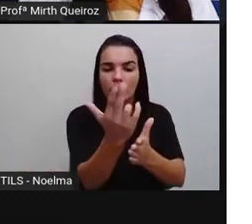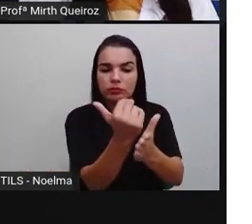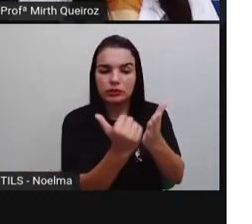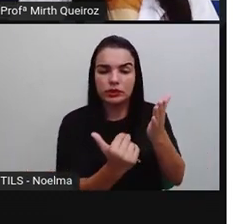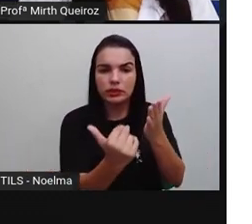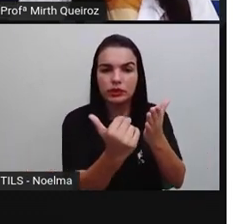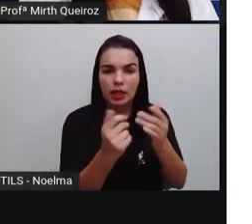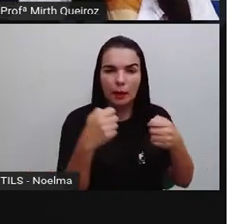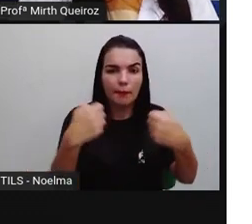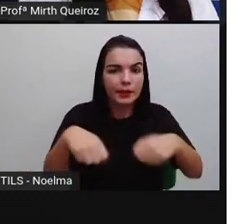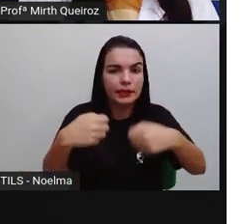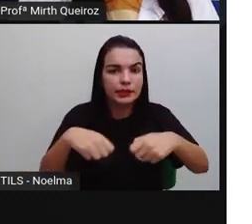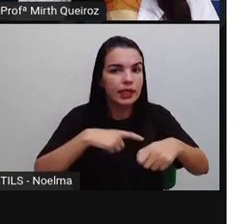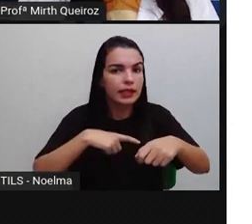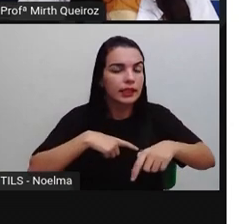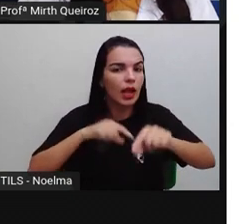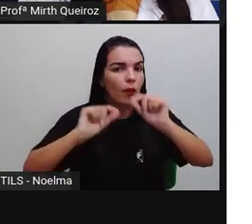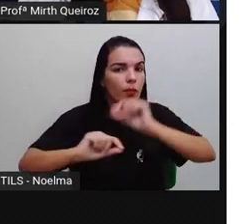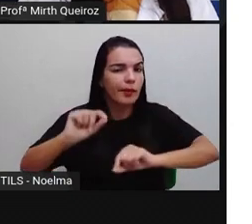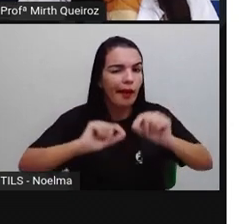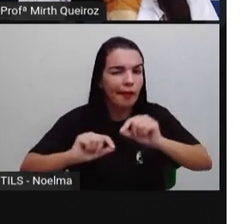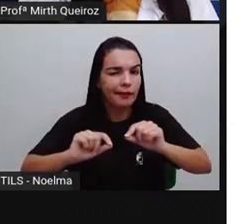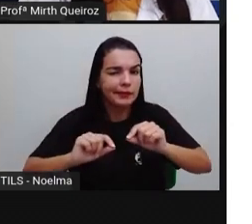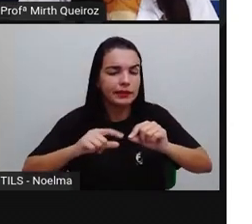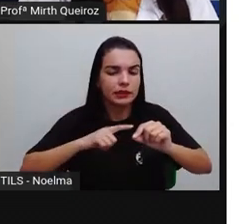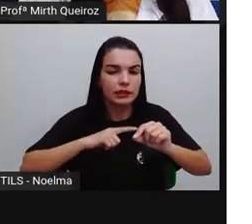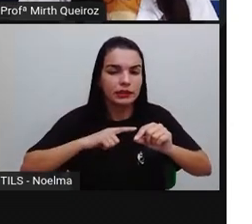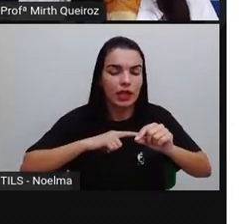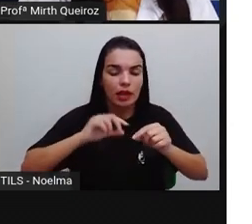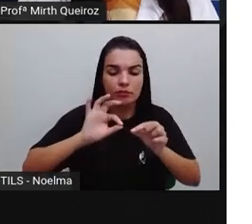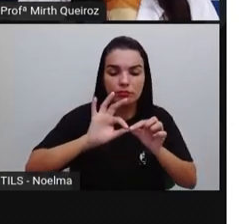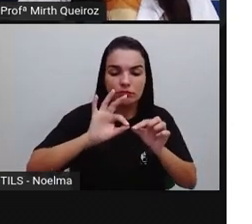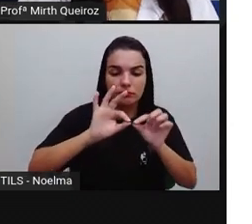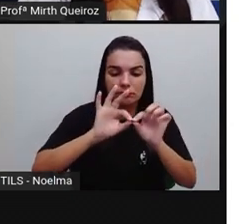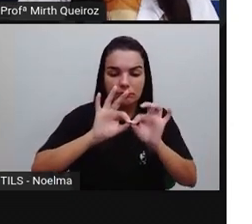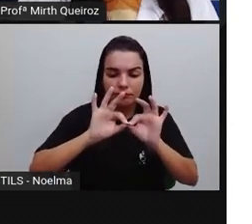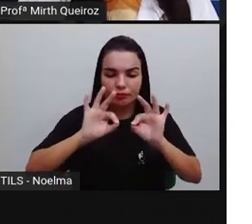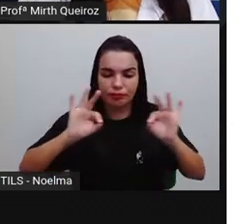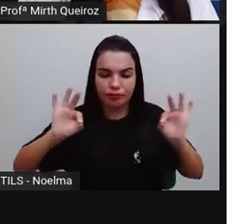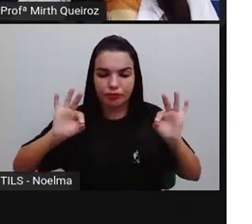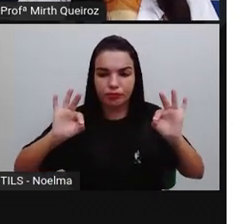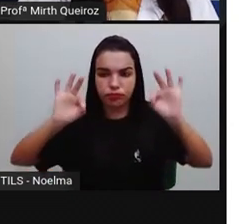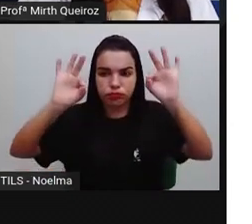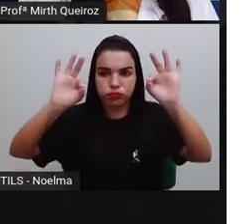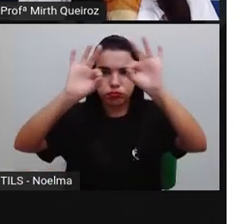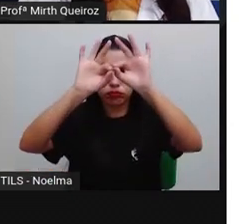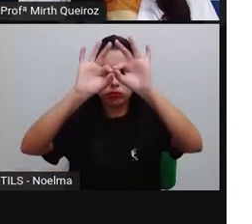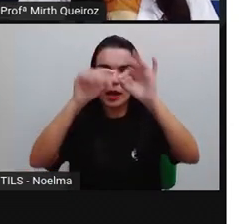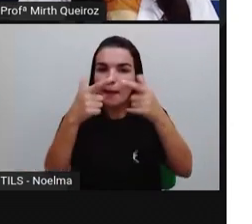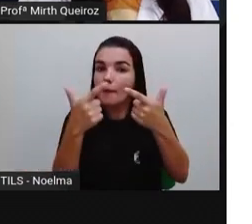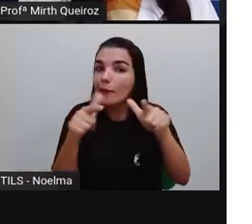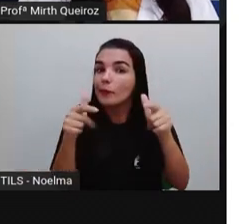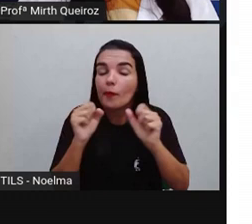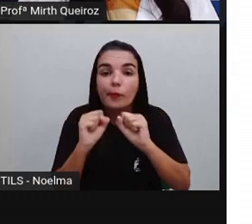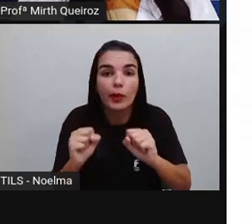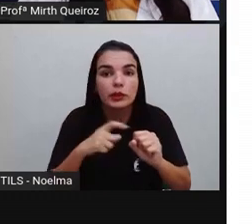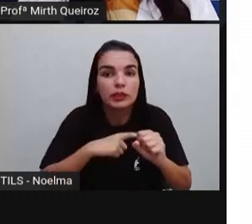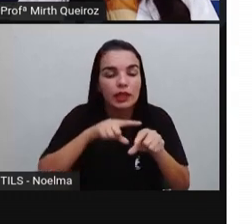de reta. isto é, não pode conter linhas que fazem algum tipo de curva